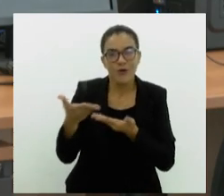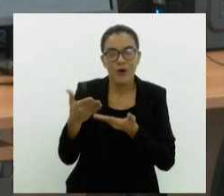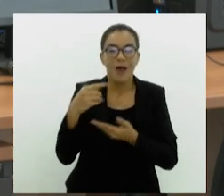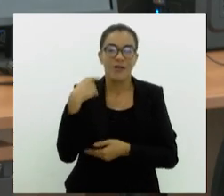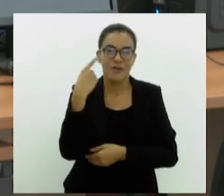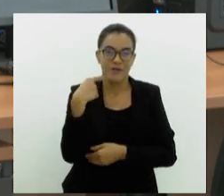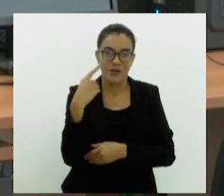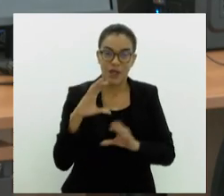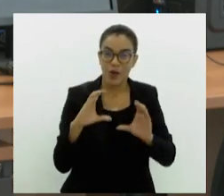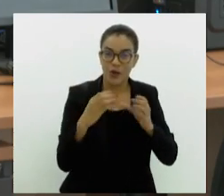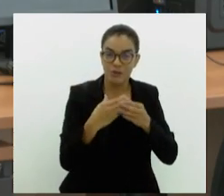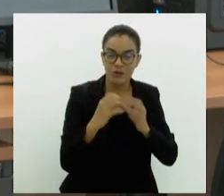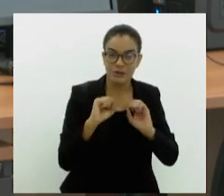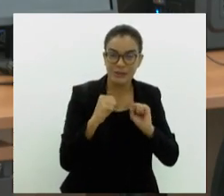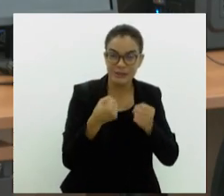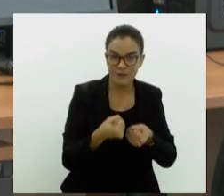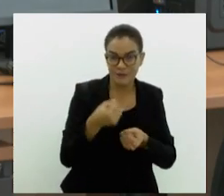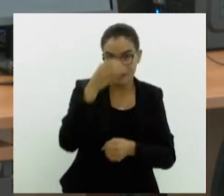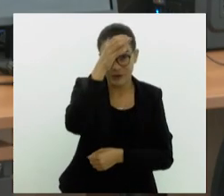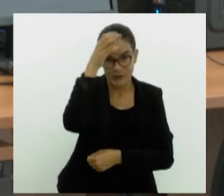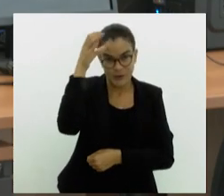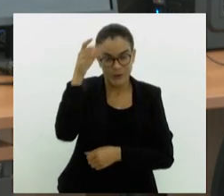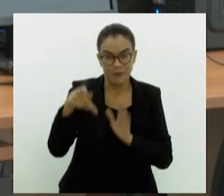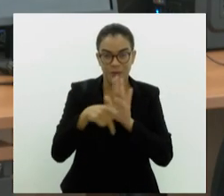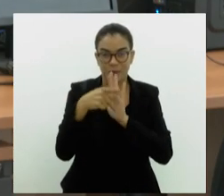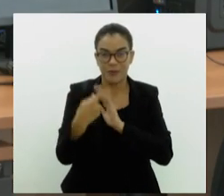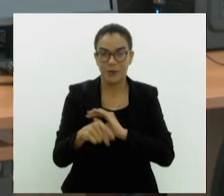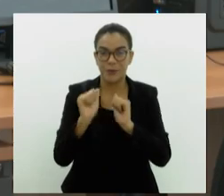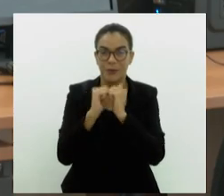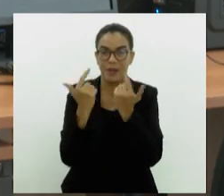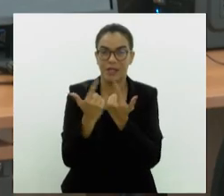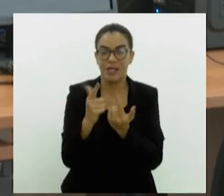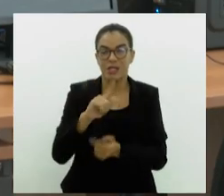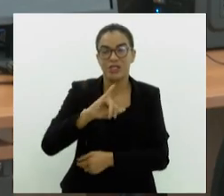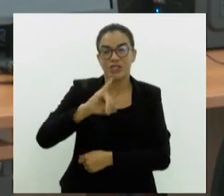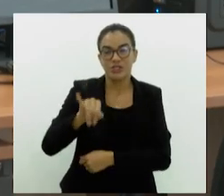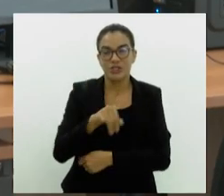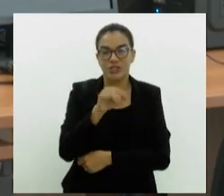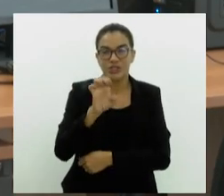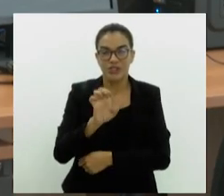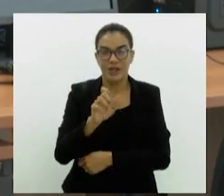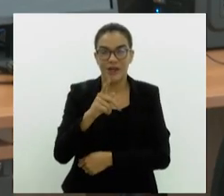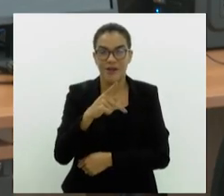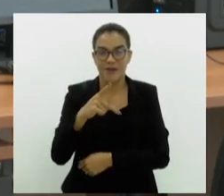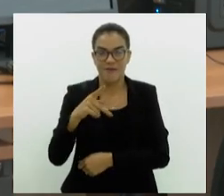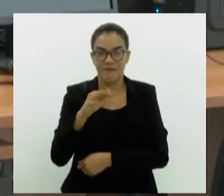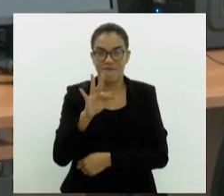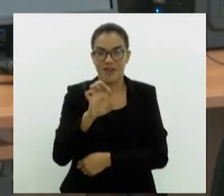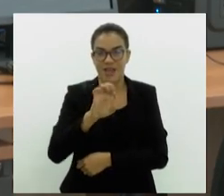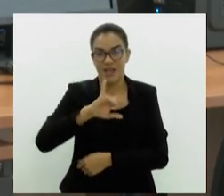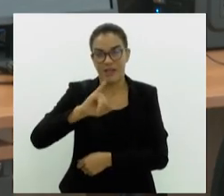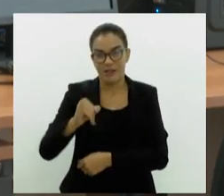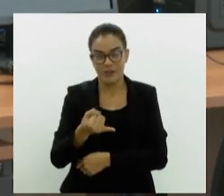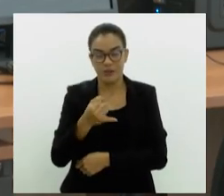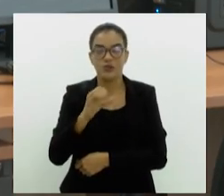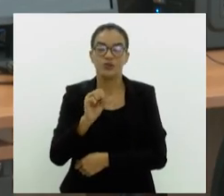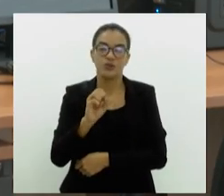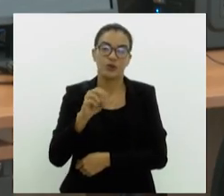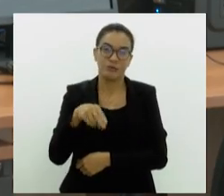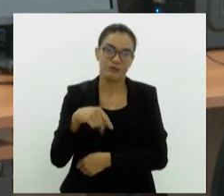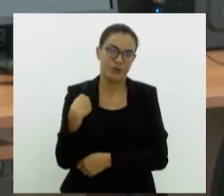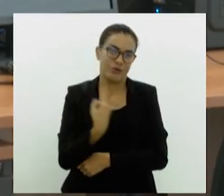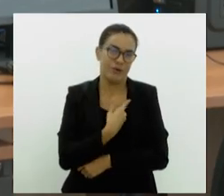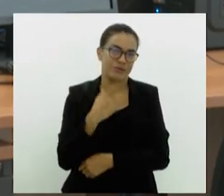da Comissão de Defesa do Consumidor aqui da LERJ, Jefferson Queiroz, que vai dar algumas dicas para problemas que todos nós já